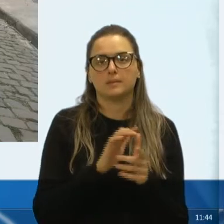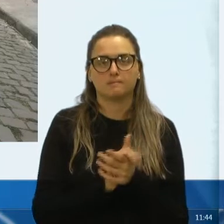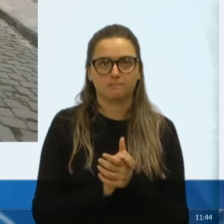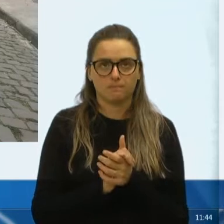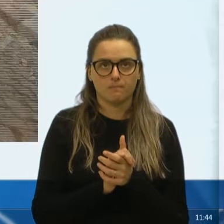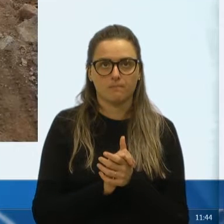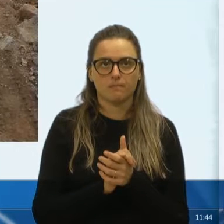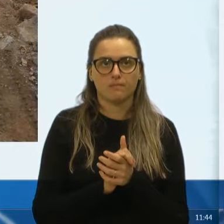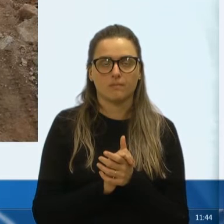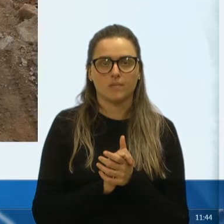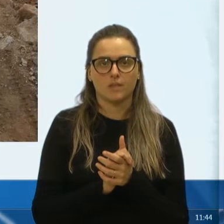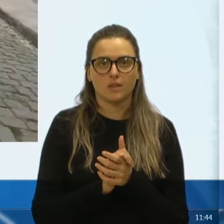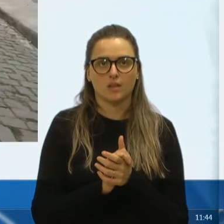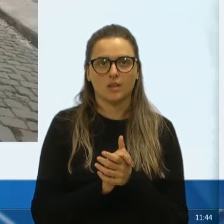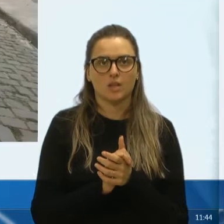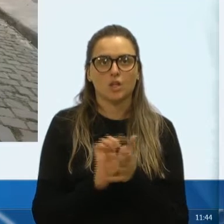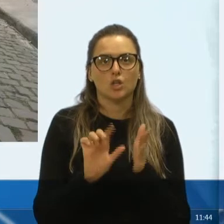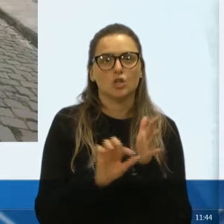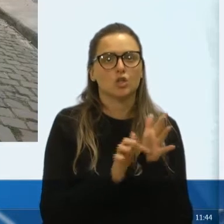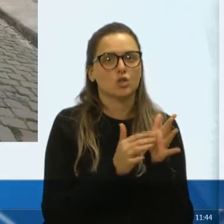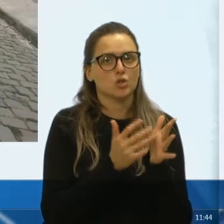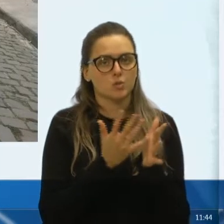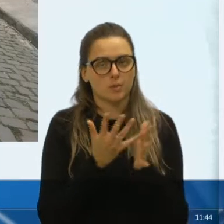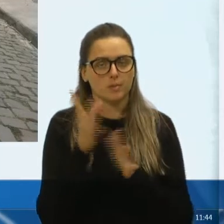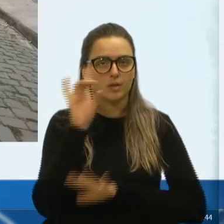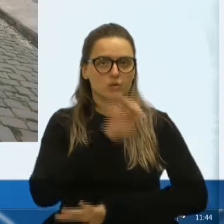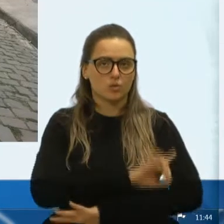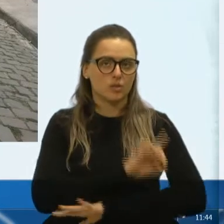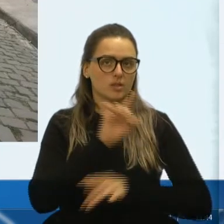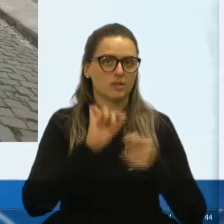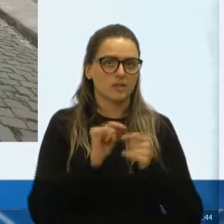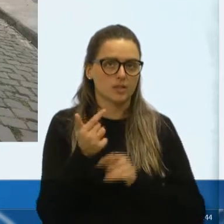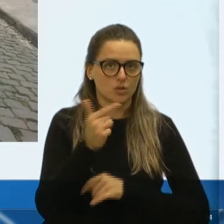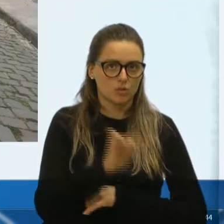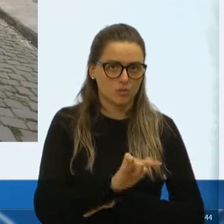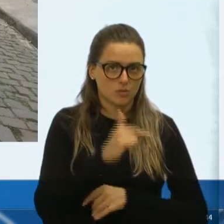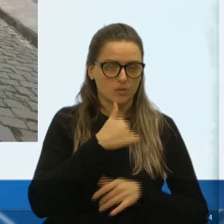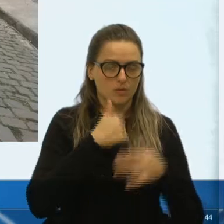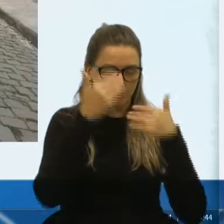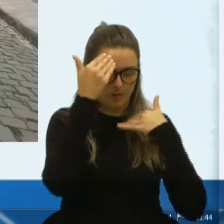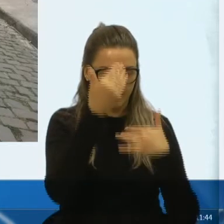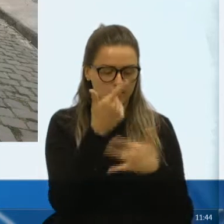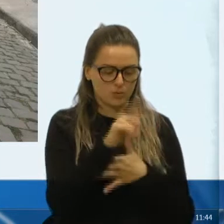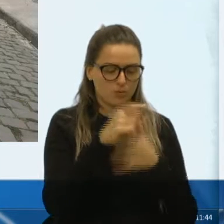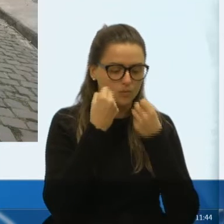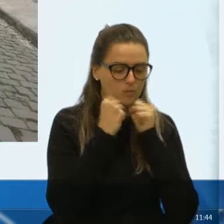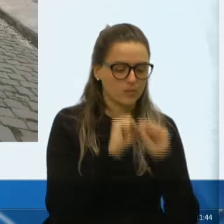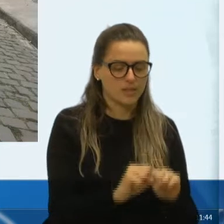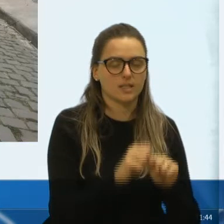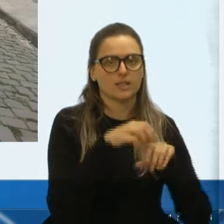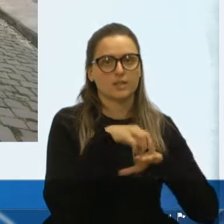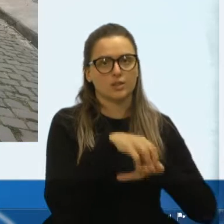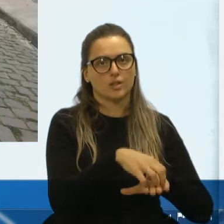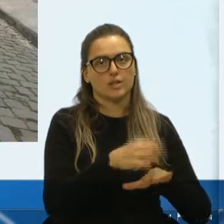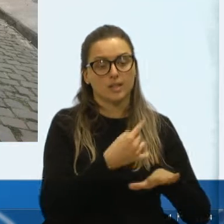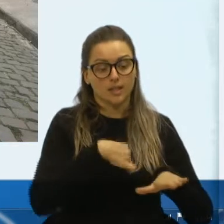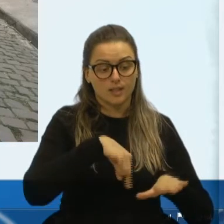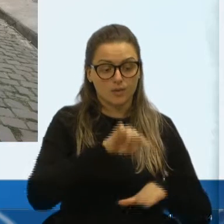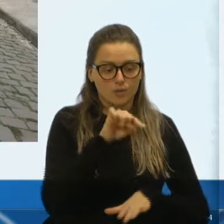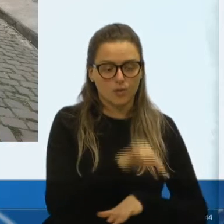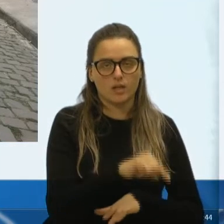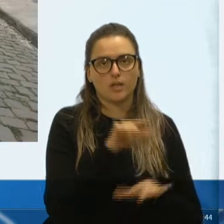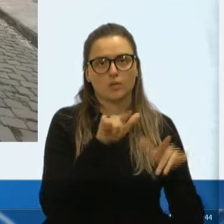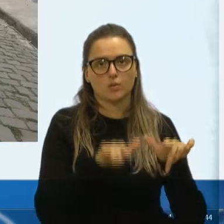próximos, nos primeiros dias, aí, que nós fizemos, mais uma vez, agradeço a Secretaria de Trânsito, que estiveram lá no local,